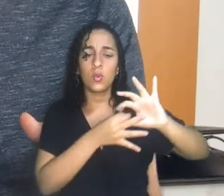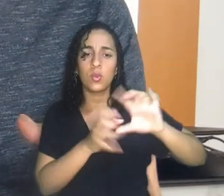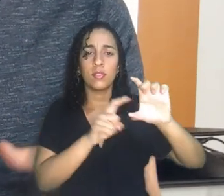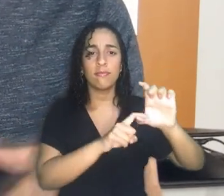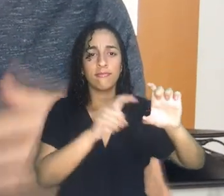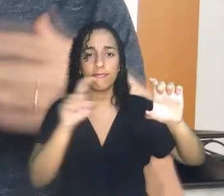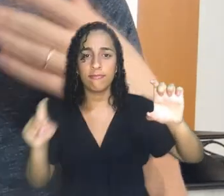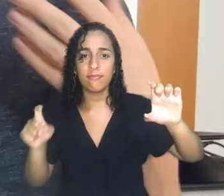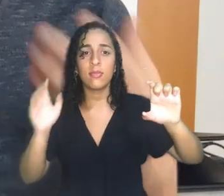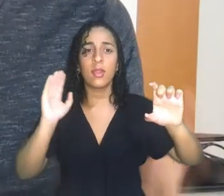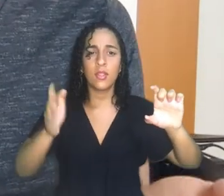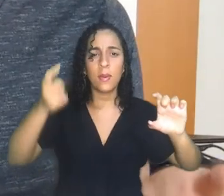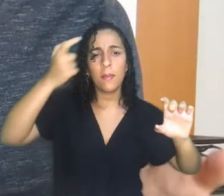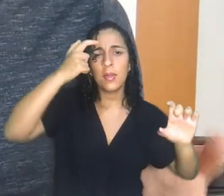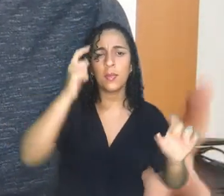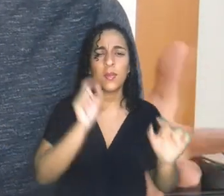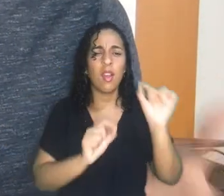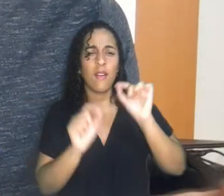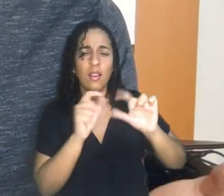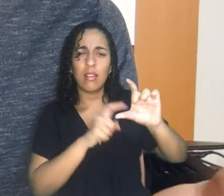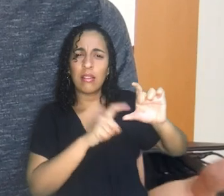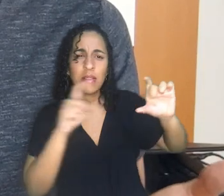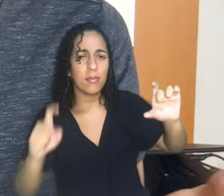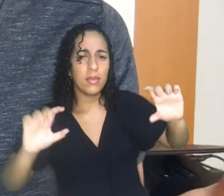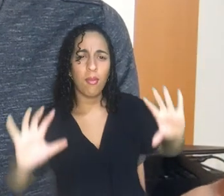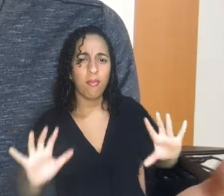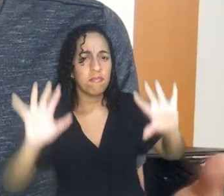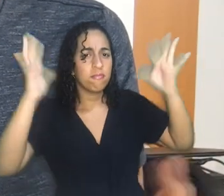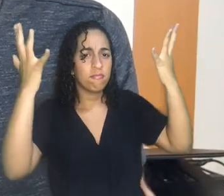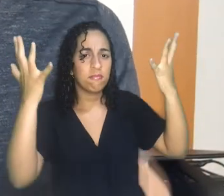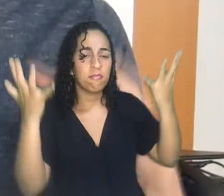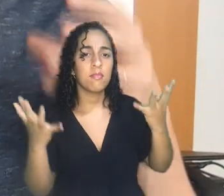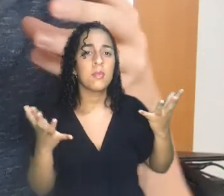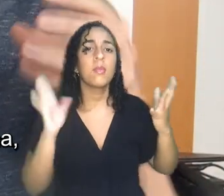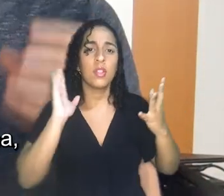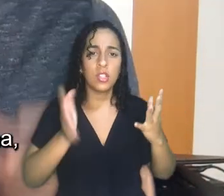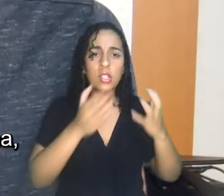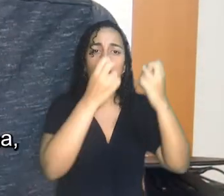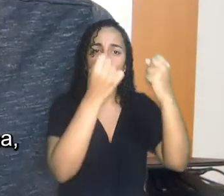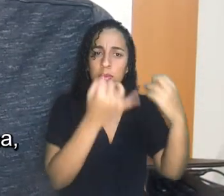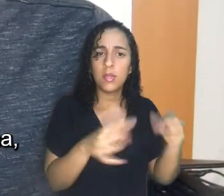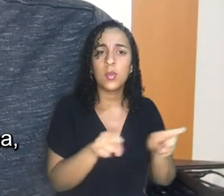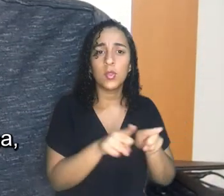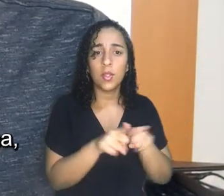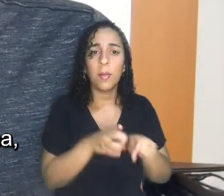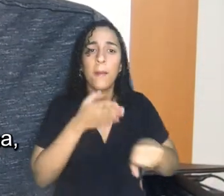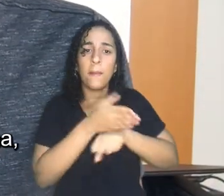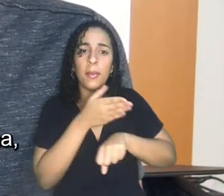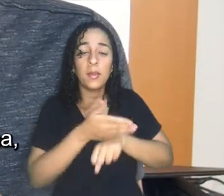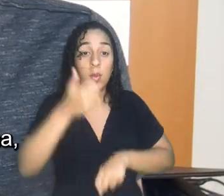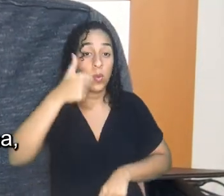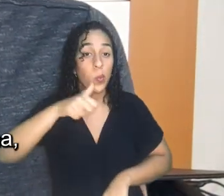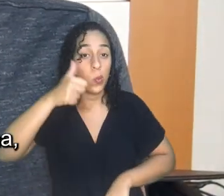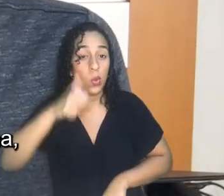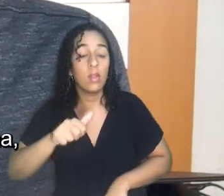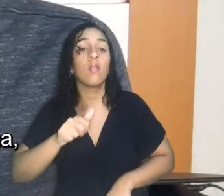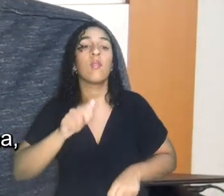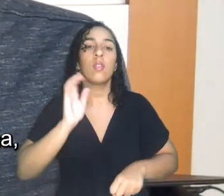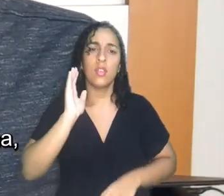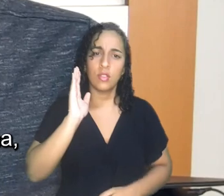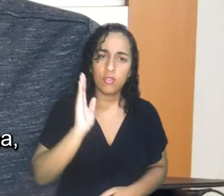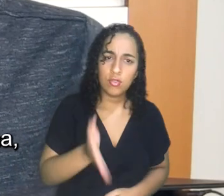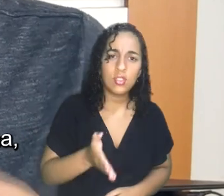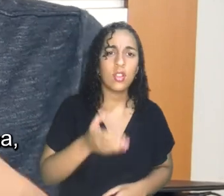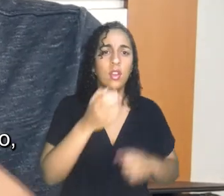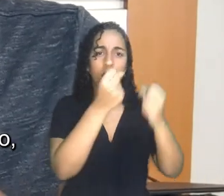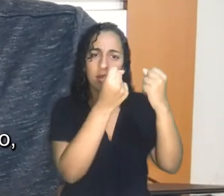pensamos, por exemplo, afinal de contas, que independência é essa que a gente quer comemorar? Nós falamos sobre a participação feminina, falamos